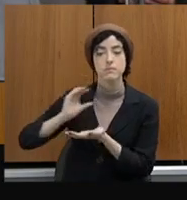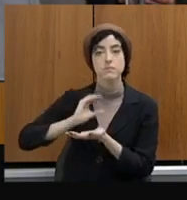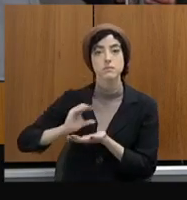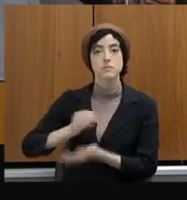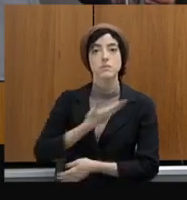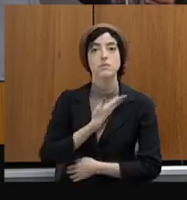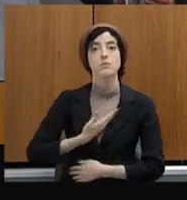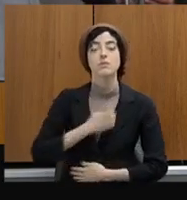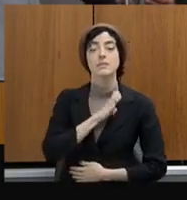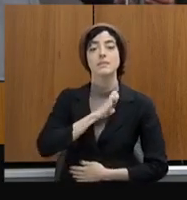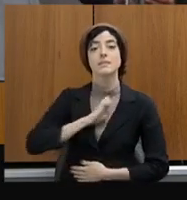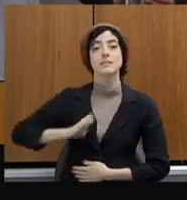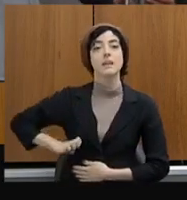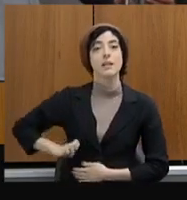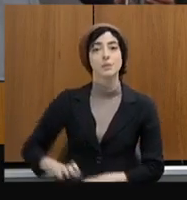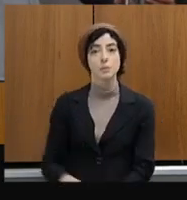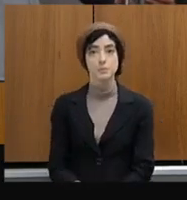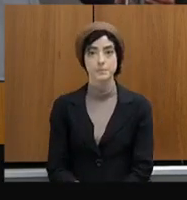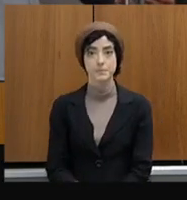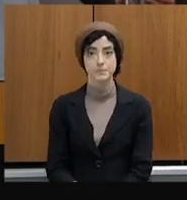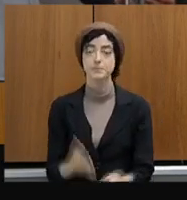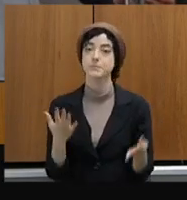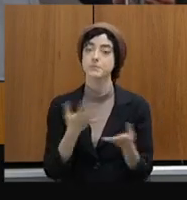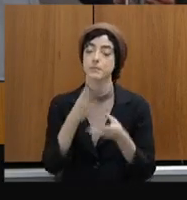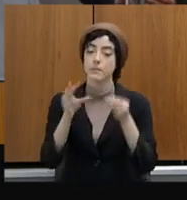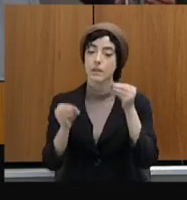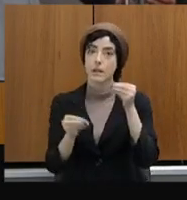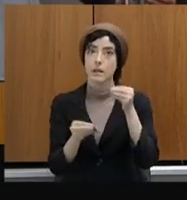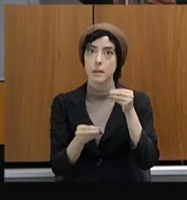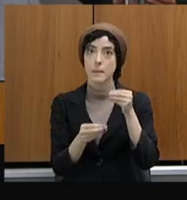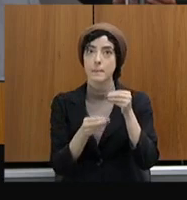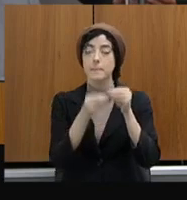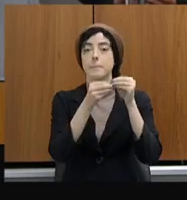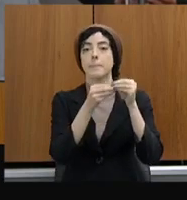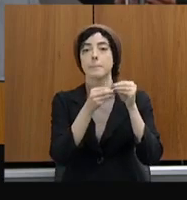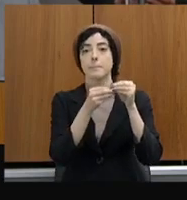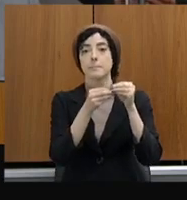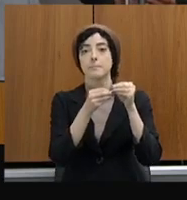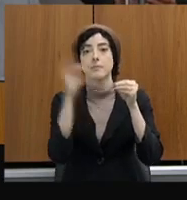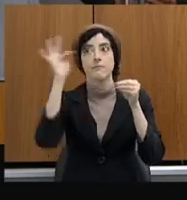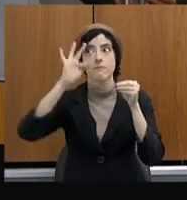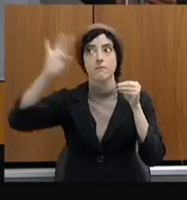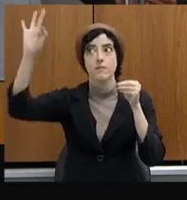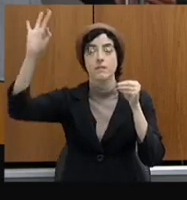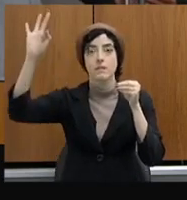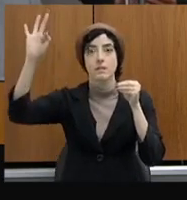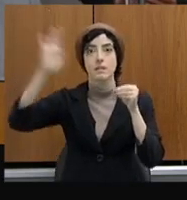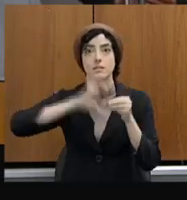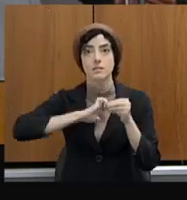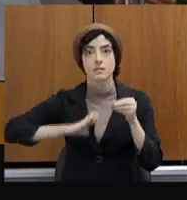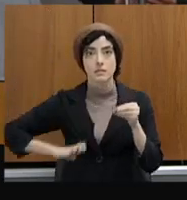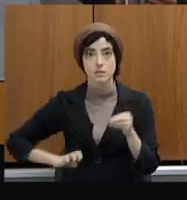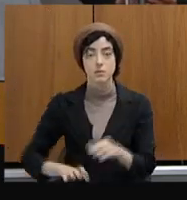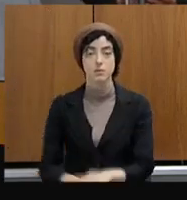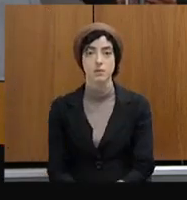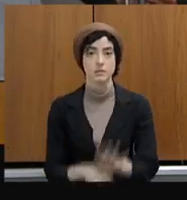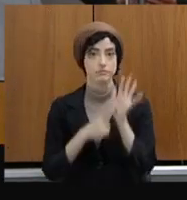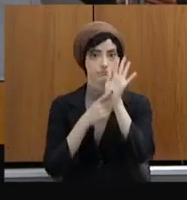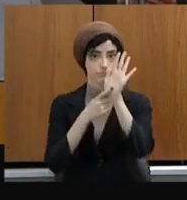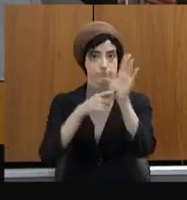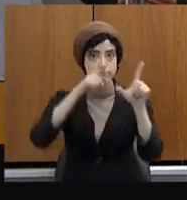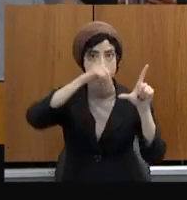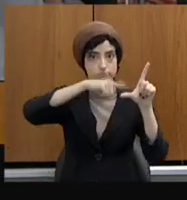Emendas federais e estaduais. Temos ali apresentação como foi